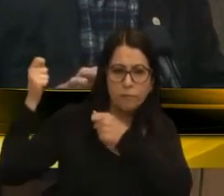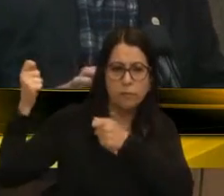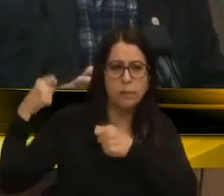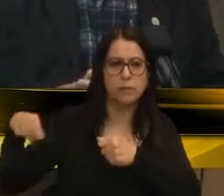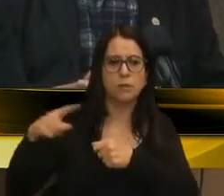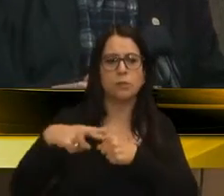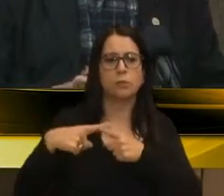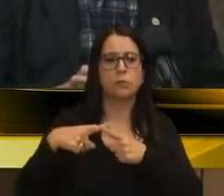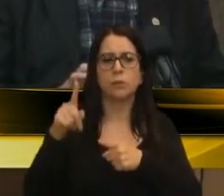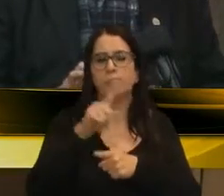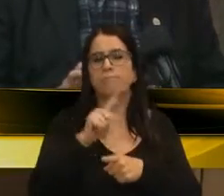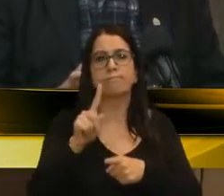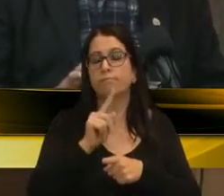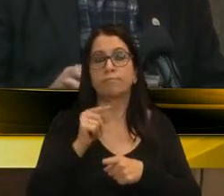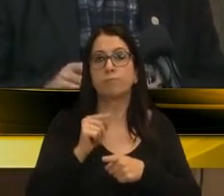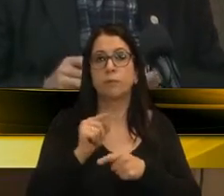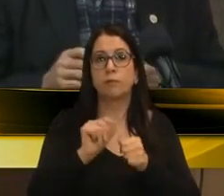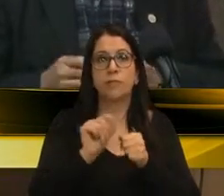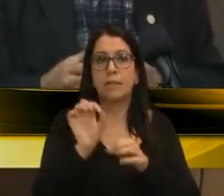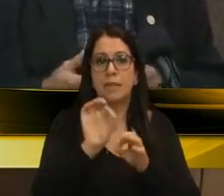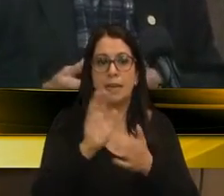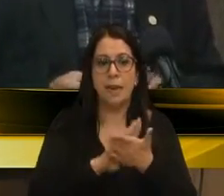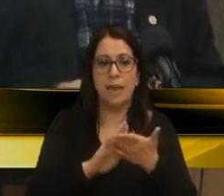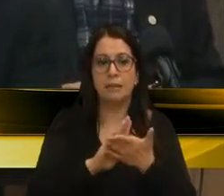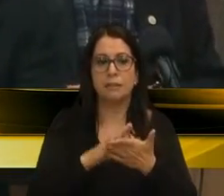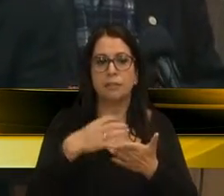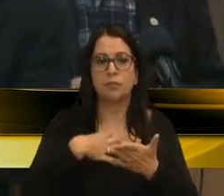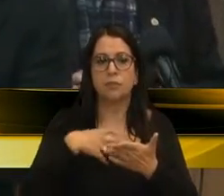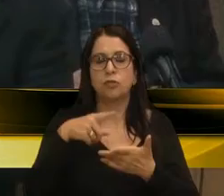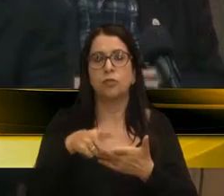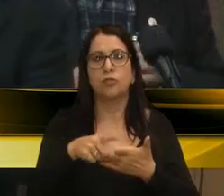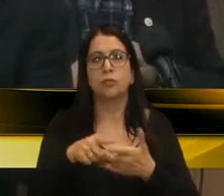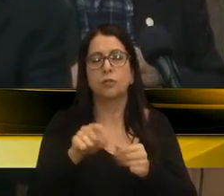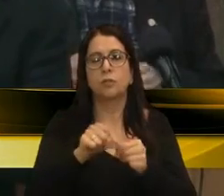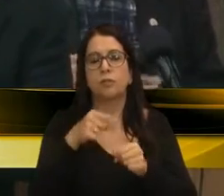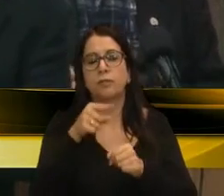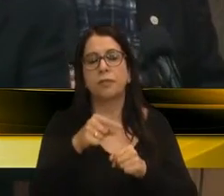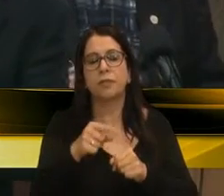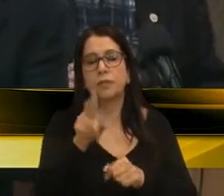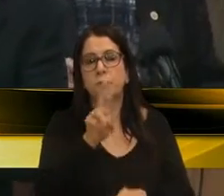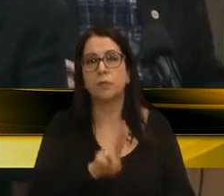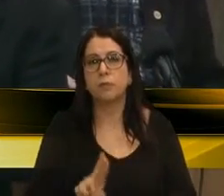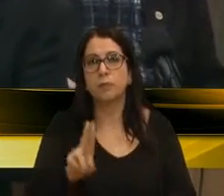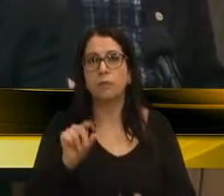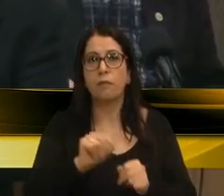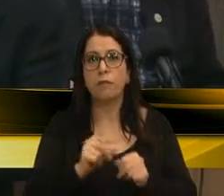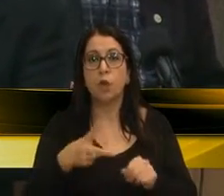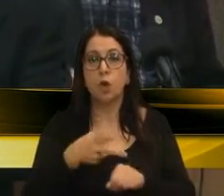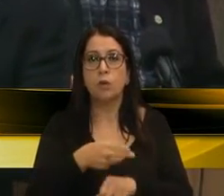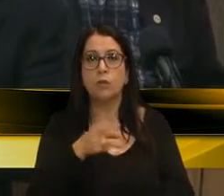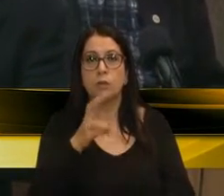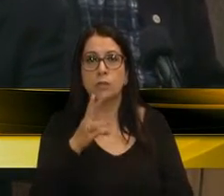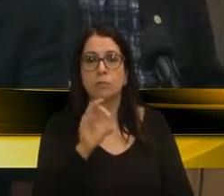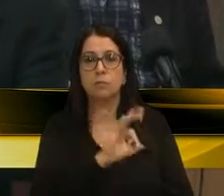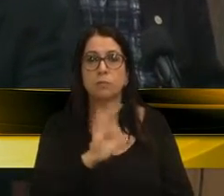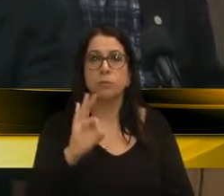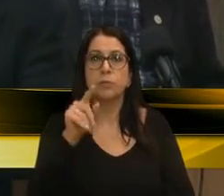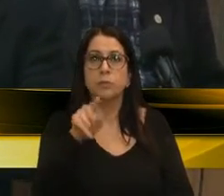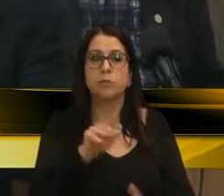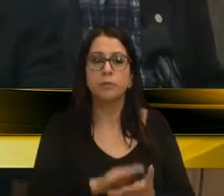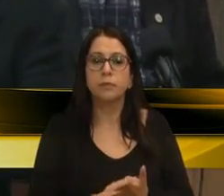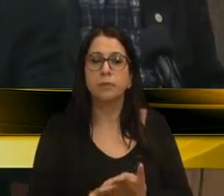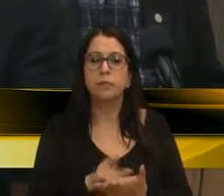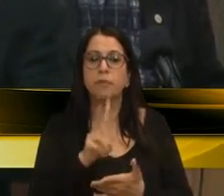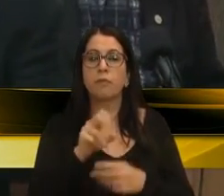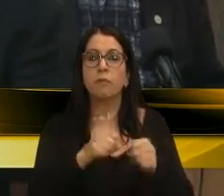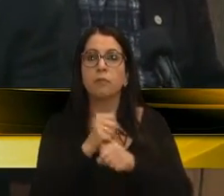fizer nada dessa forma, a gente sabe que as universidades... Foi cortado 30%, quando foi votado lá, por